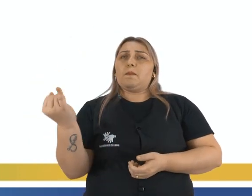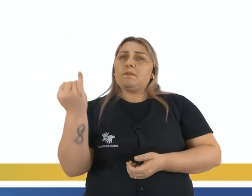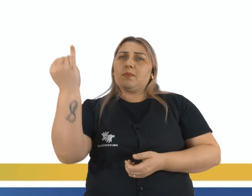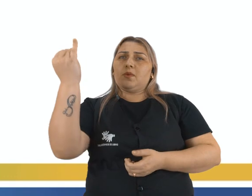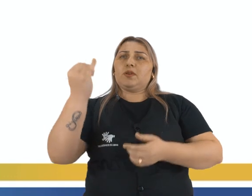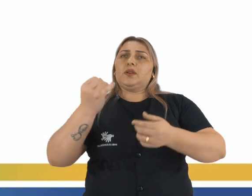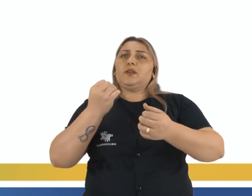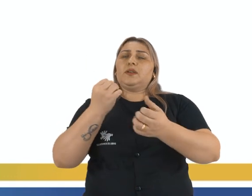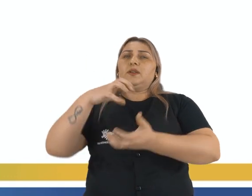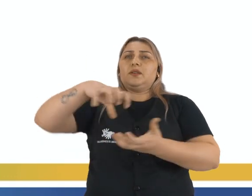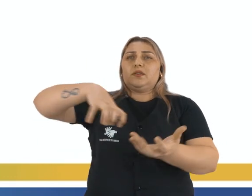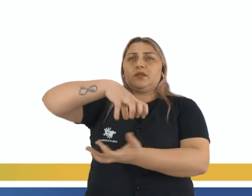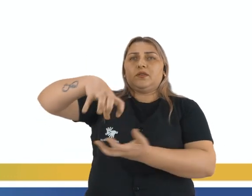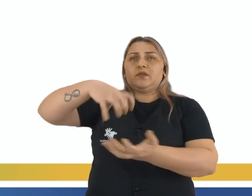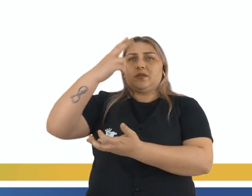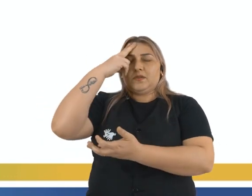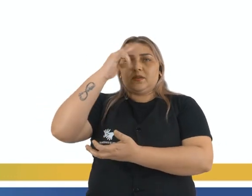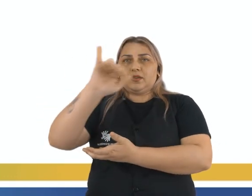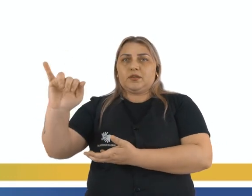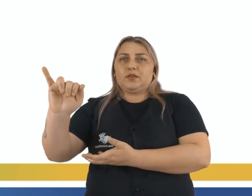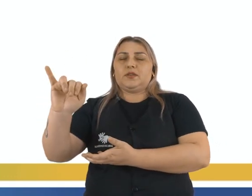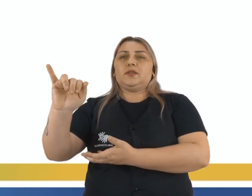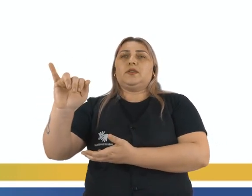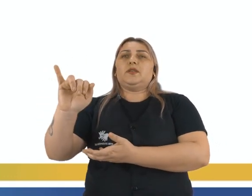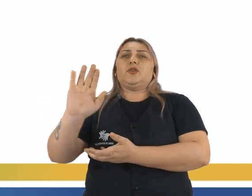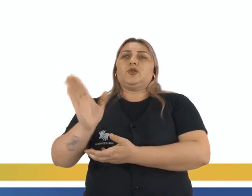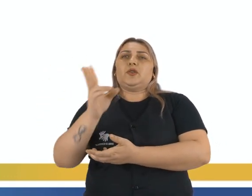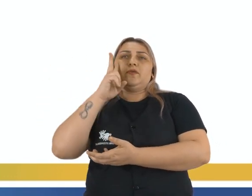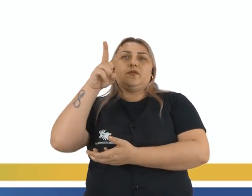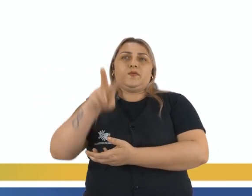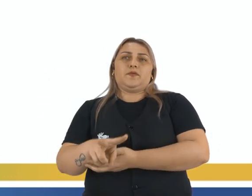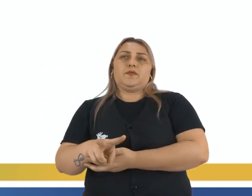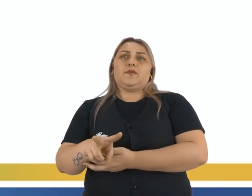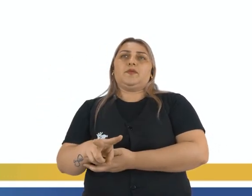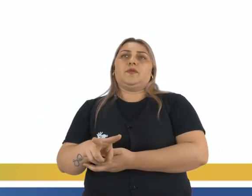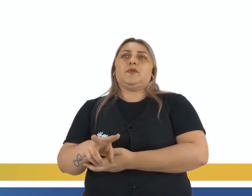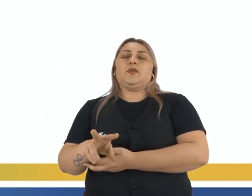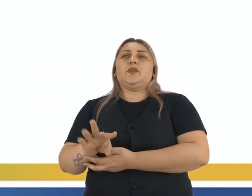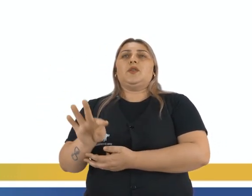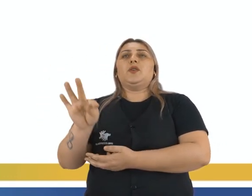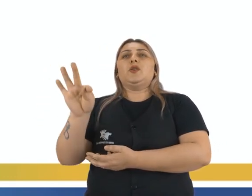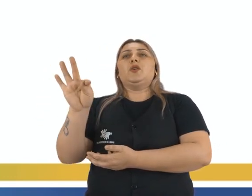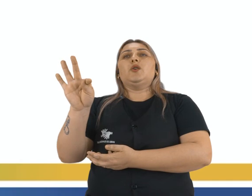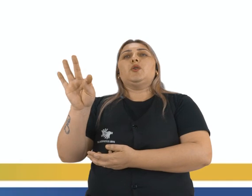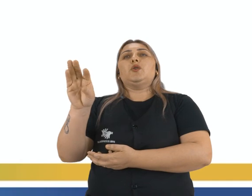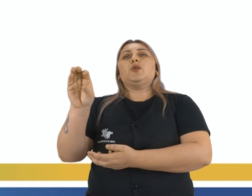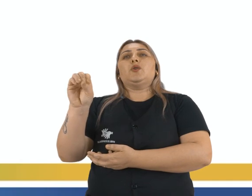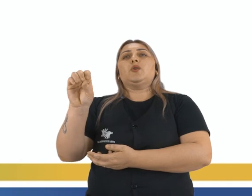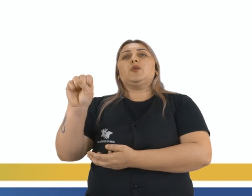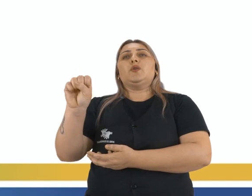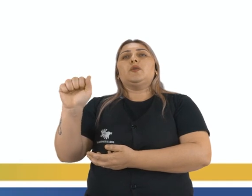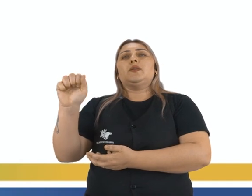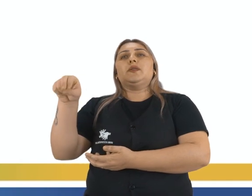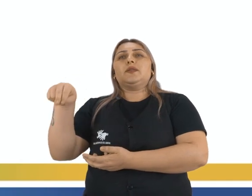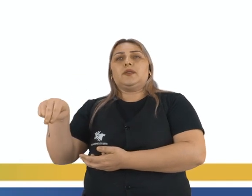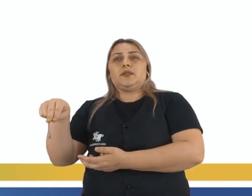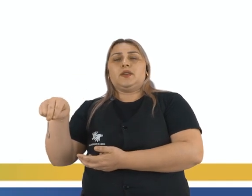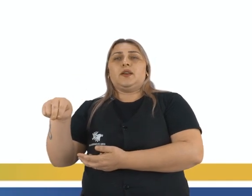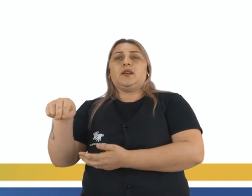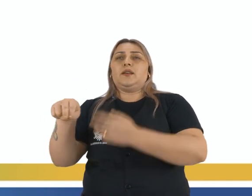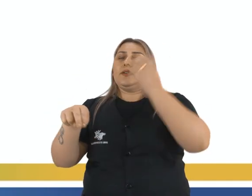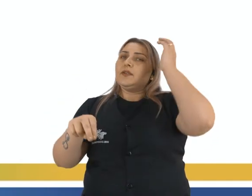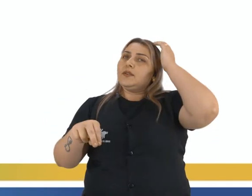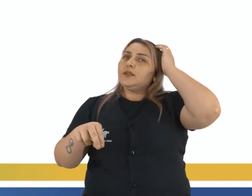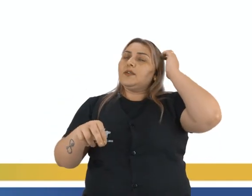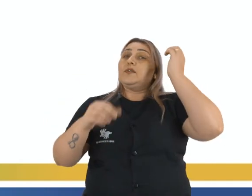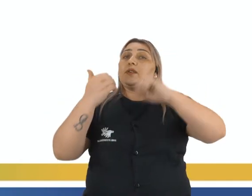revolução, da Revolução Haitiana, além do que a gente já viu, é o Tossan, né. O Tossan Loverte, ele vai